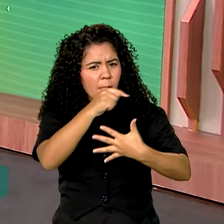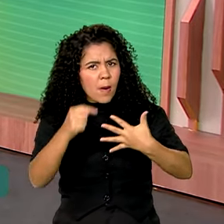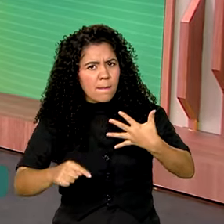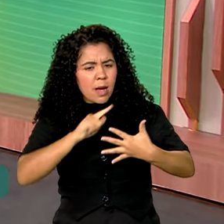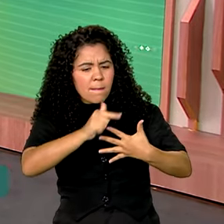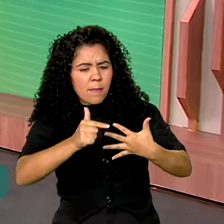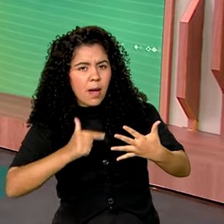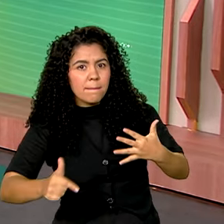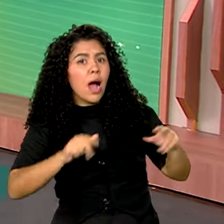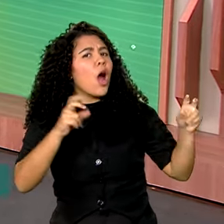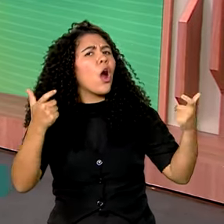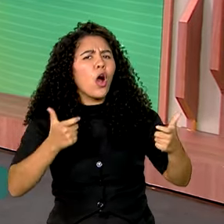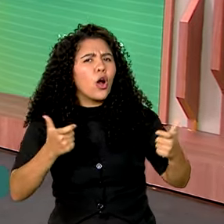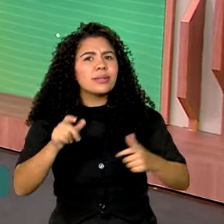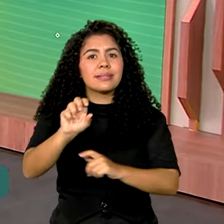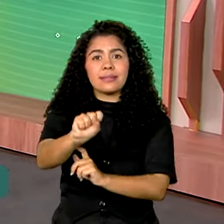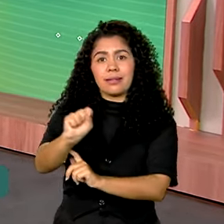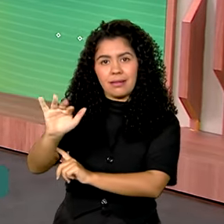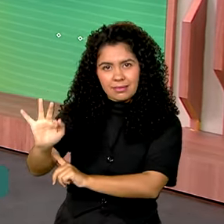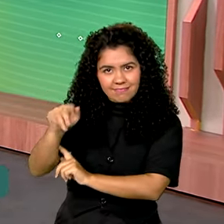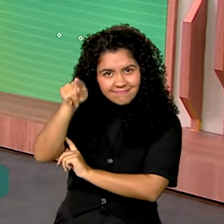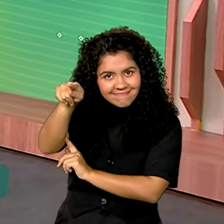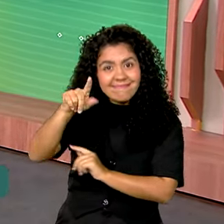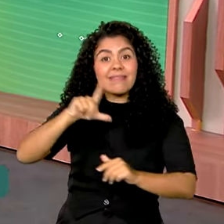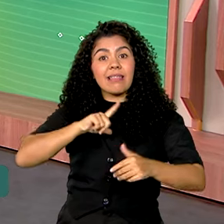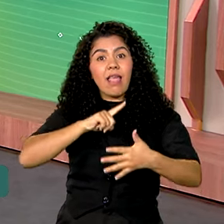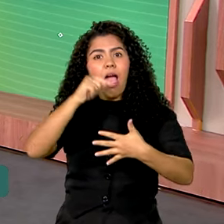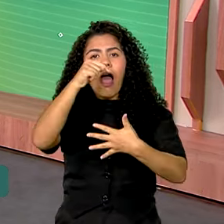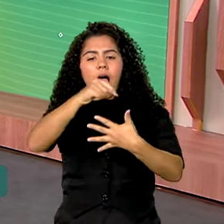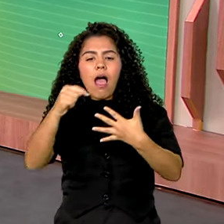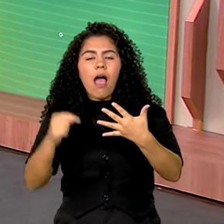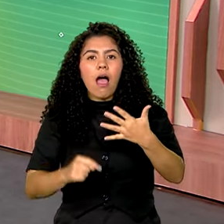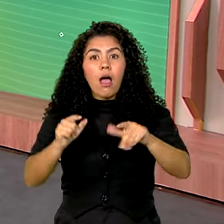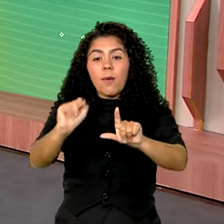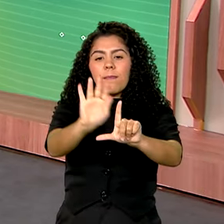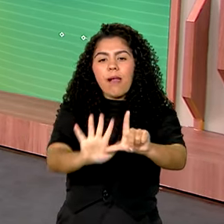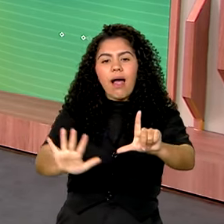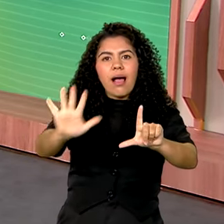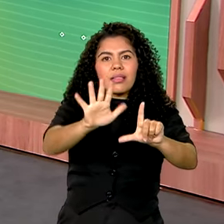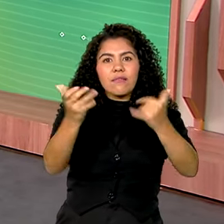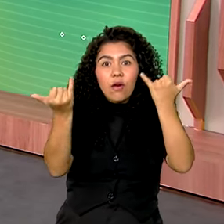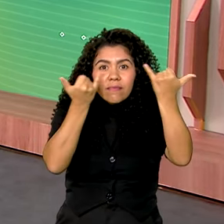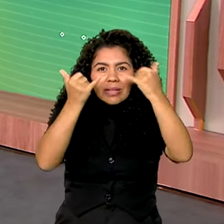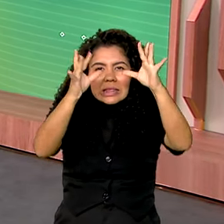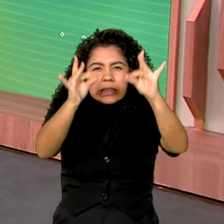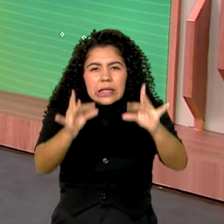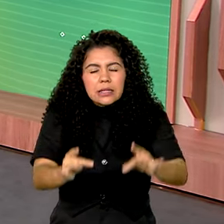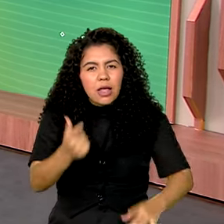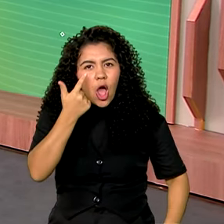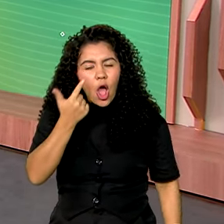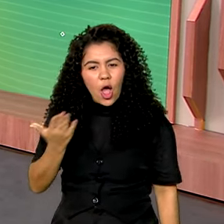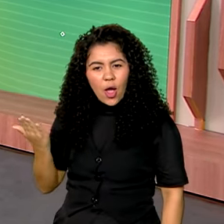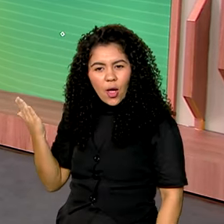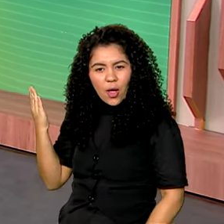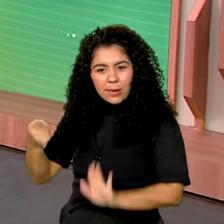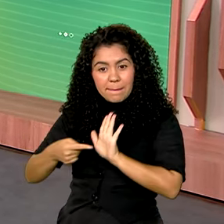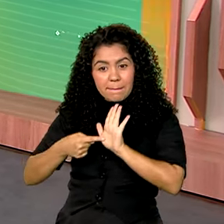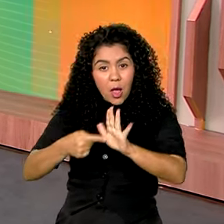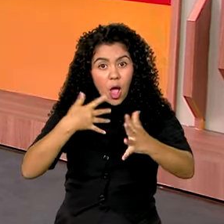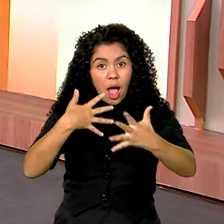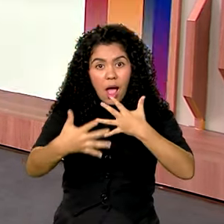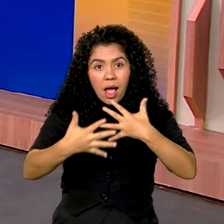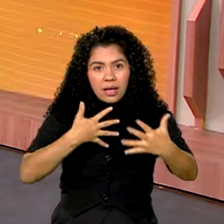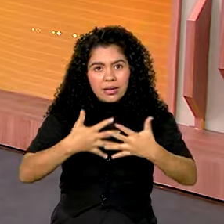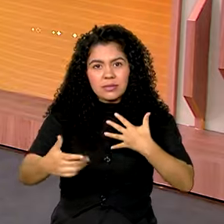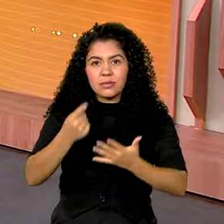em Feira de Santana. Vamos conhecer algumas dessas ações aqui na nossa plataforma Comunica.br, que mostra a transparência e os investimentos